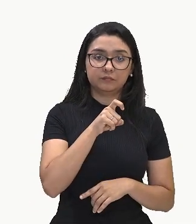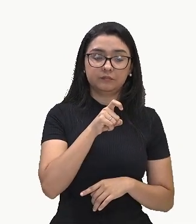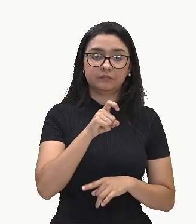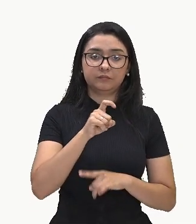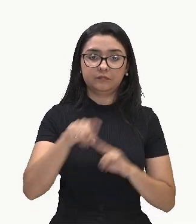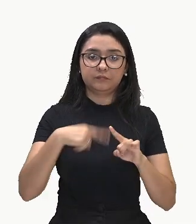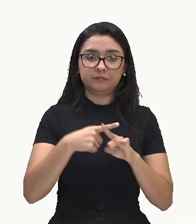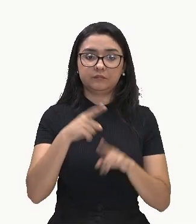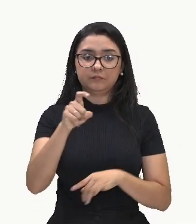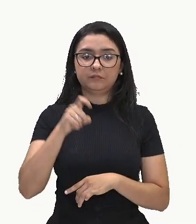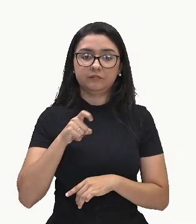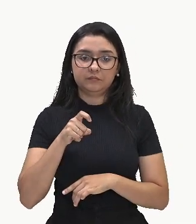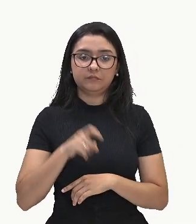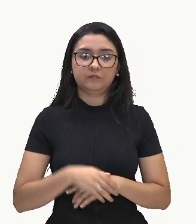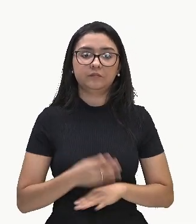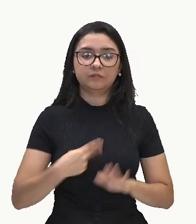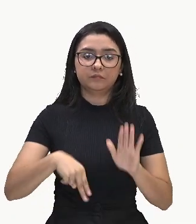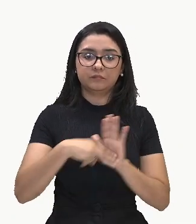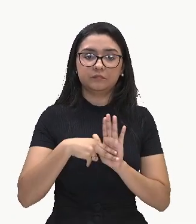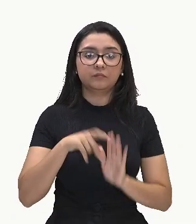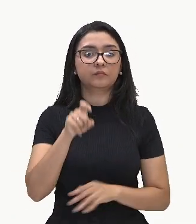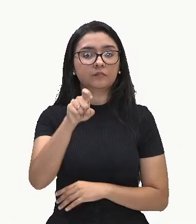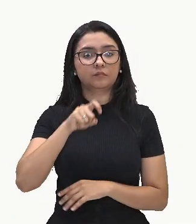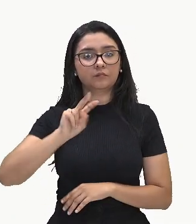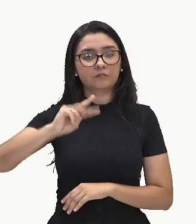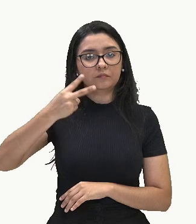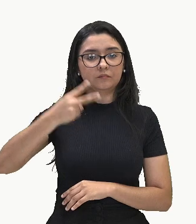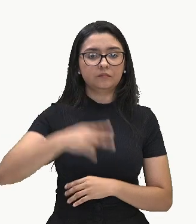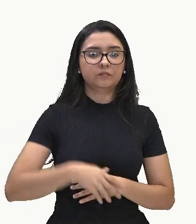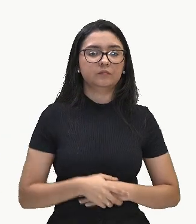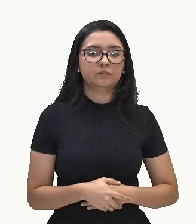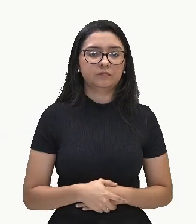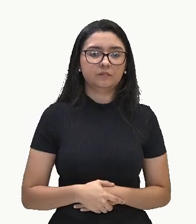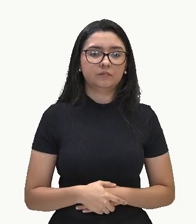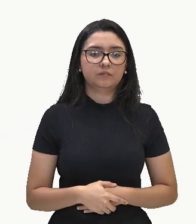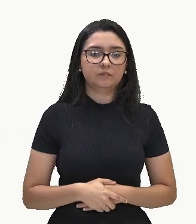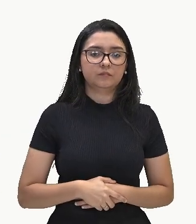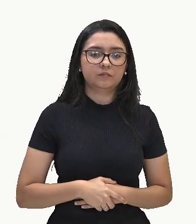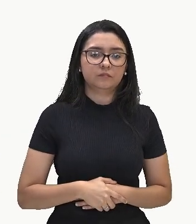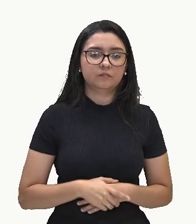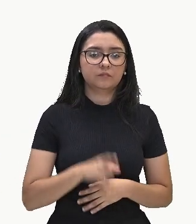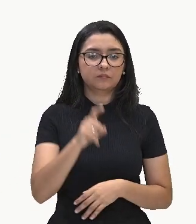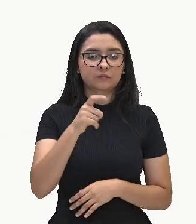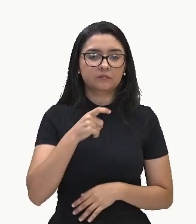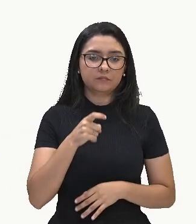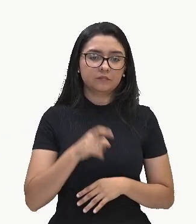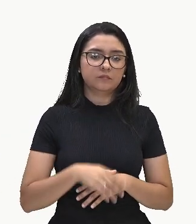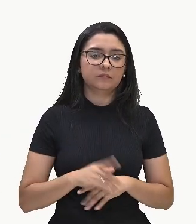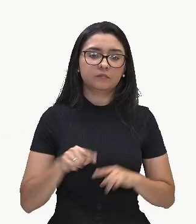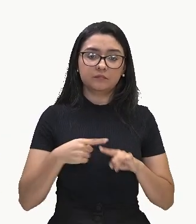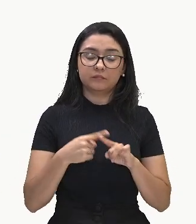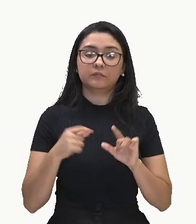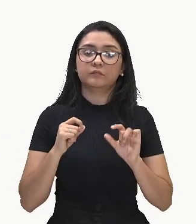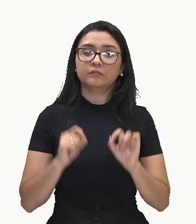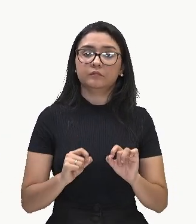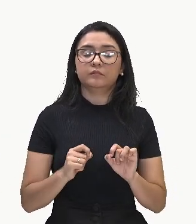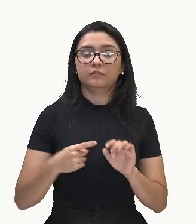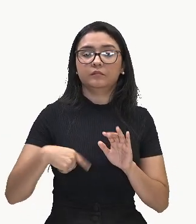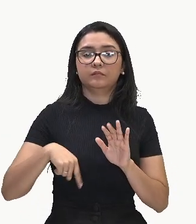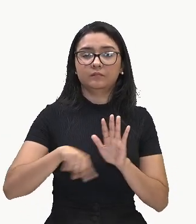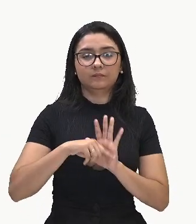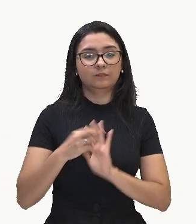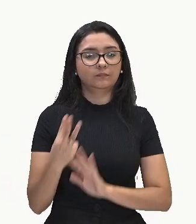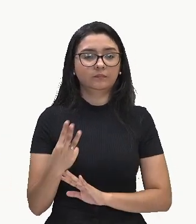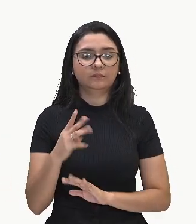X ao quadrado. X vezes menos 3, tá? Vai dar menos